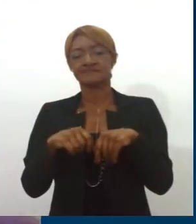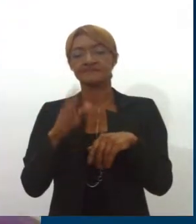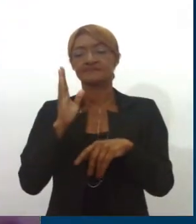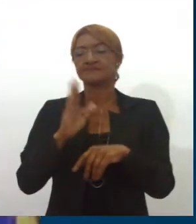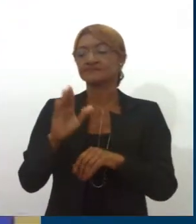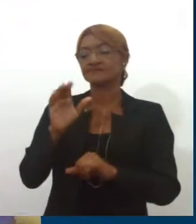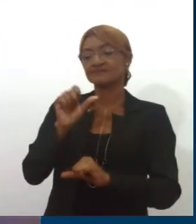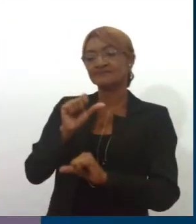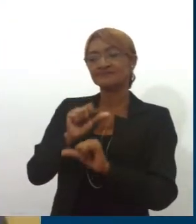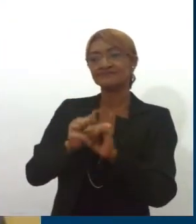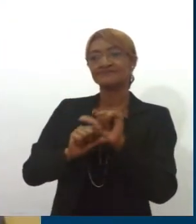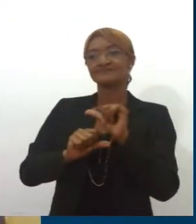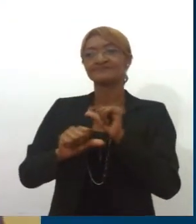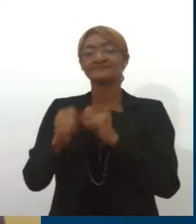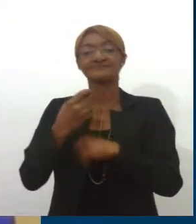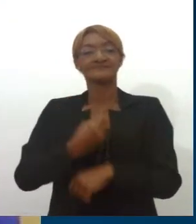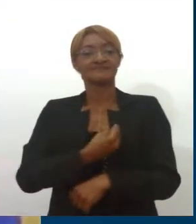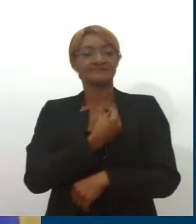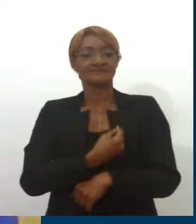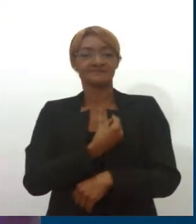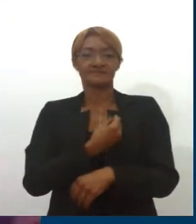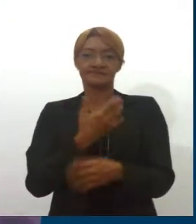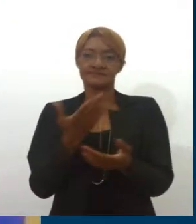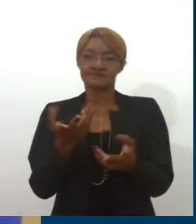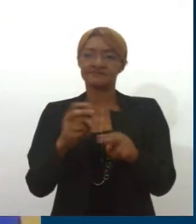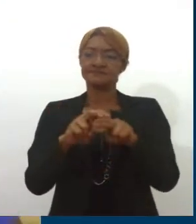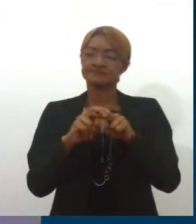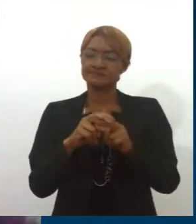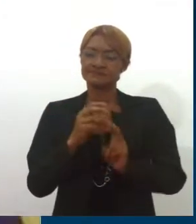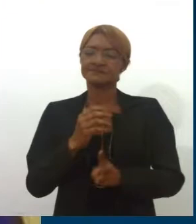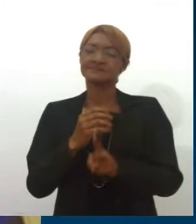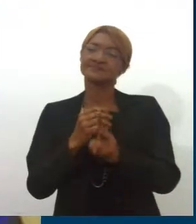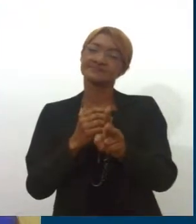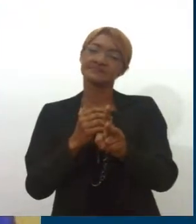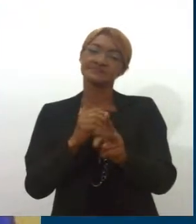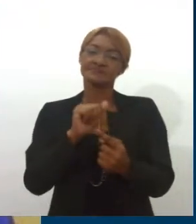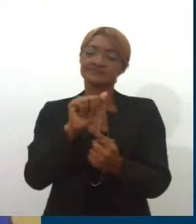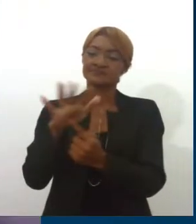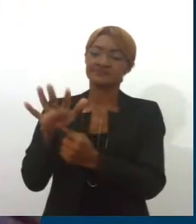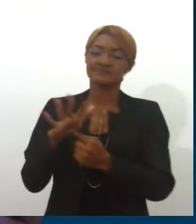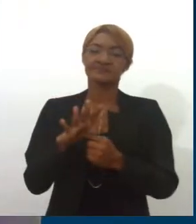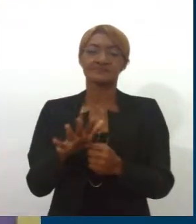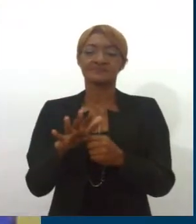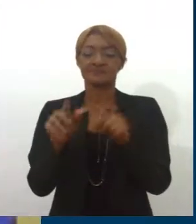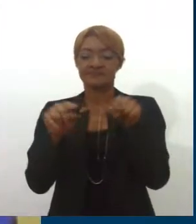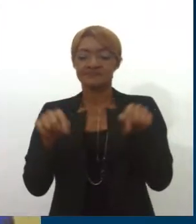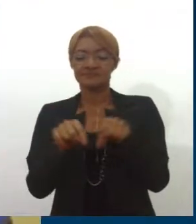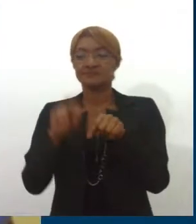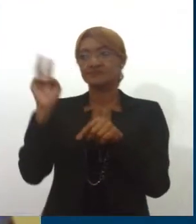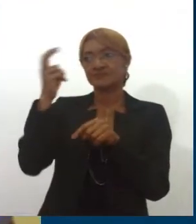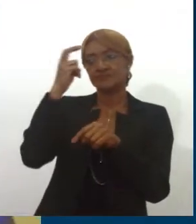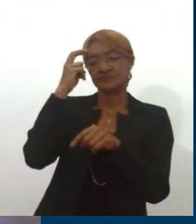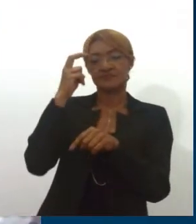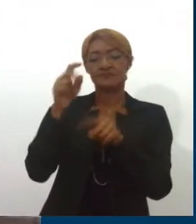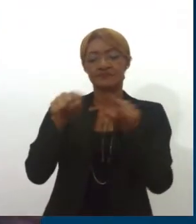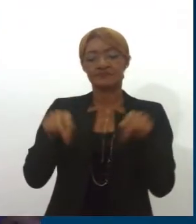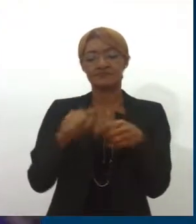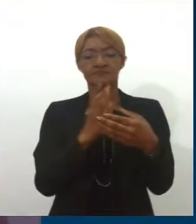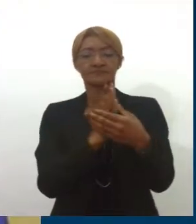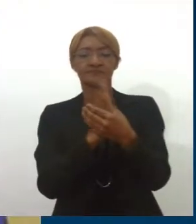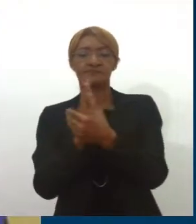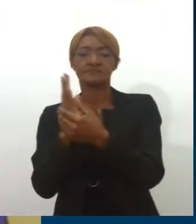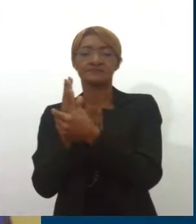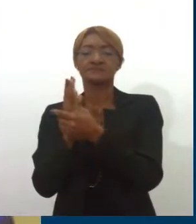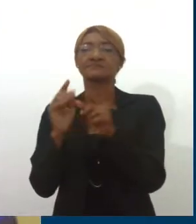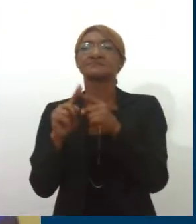transforma. Então, nós podemos continuar tendo cordel nas feiras, nas salas de cultura, nas bibliotecas, mas hoje nós temos